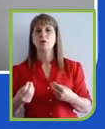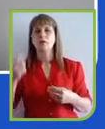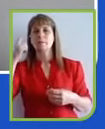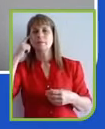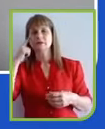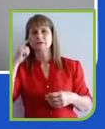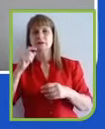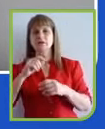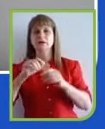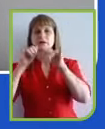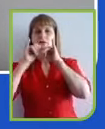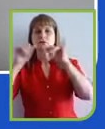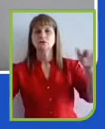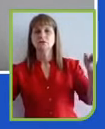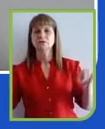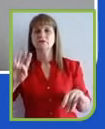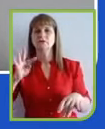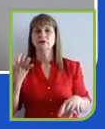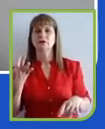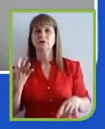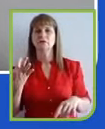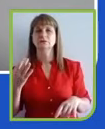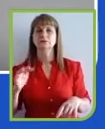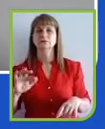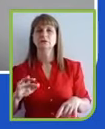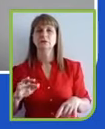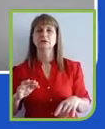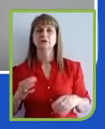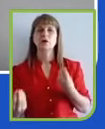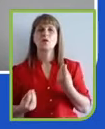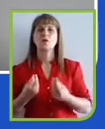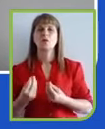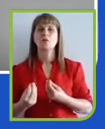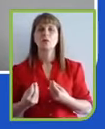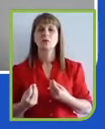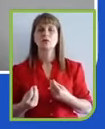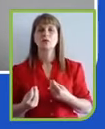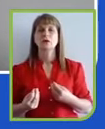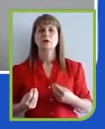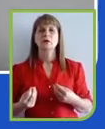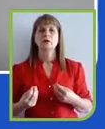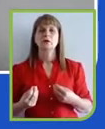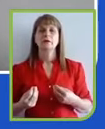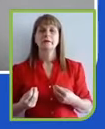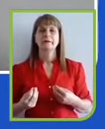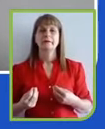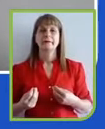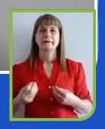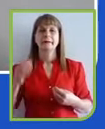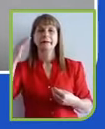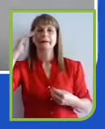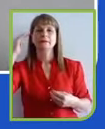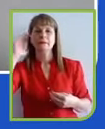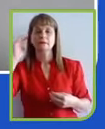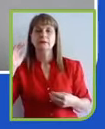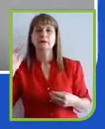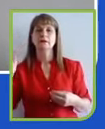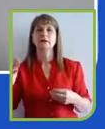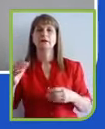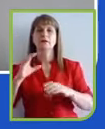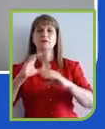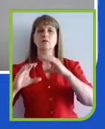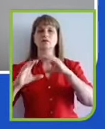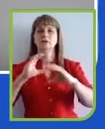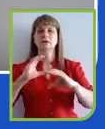com toda essa complexidade de sistema de comunicação. Então, a gente tem na Ambev, como que a gente